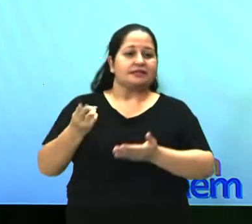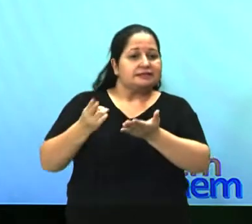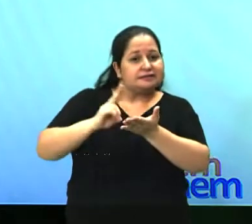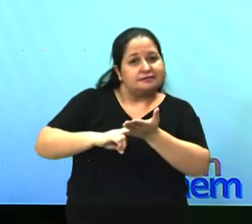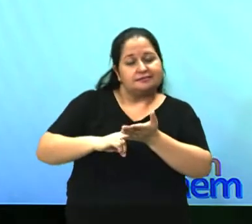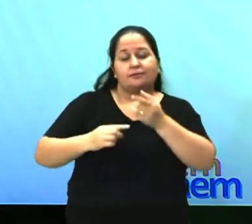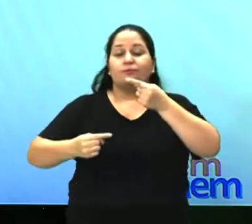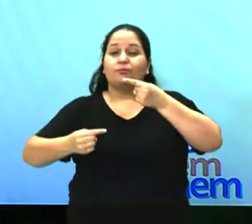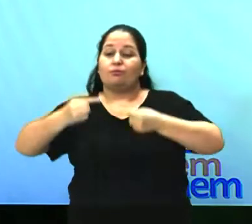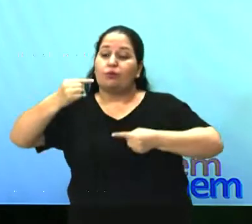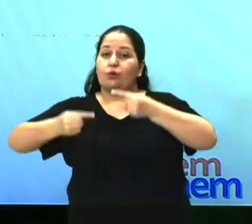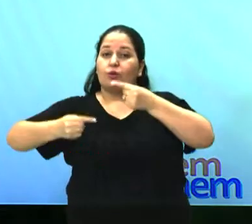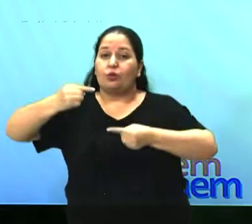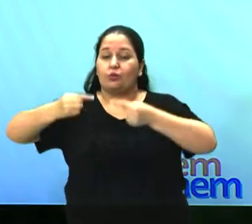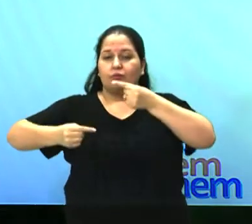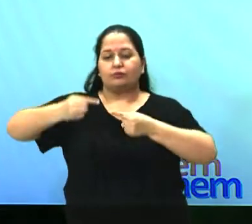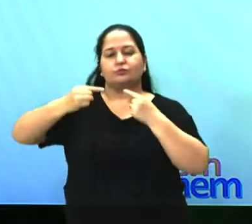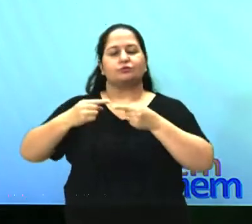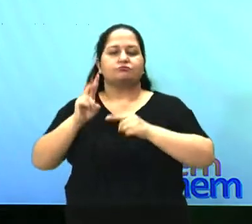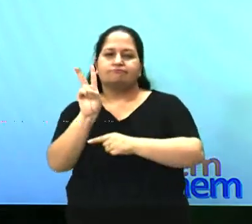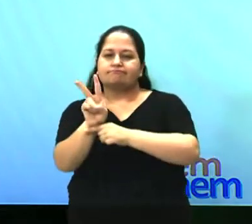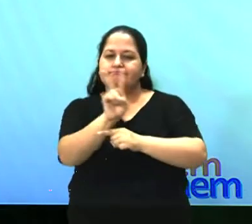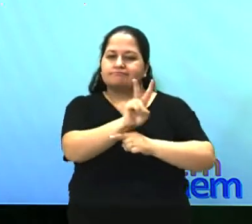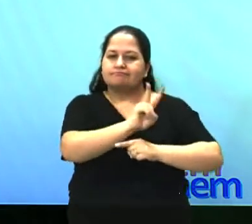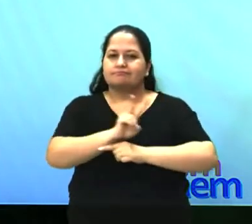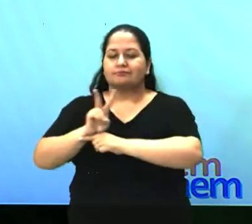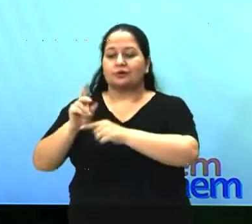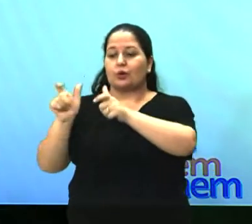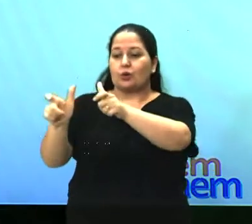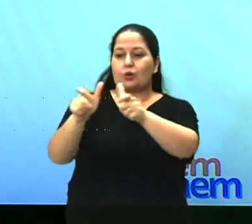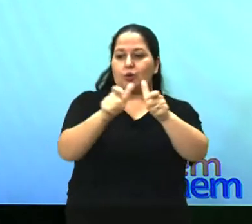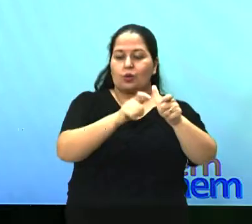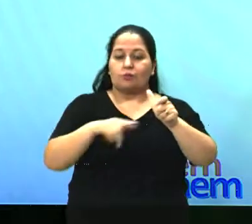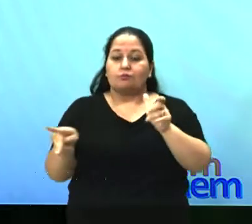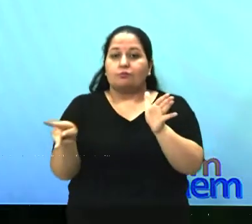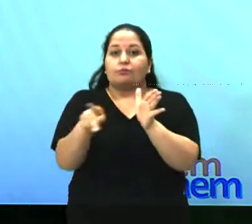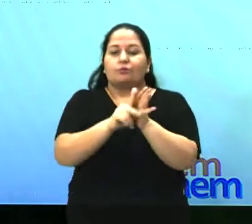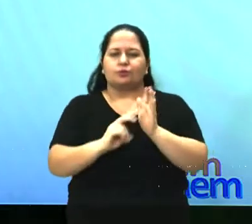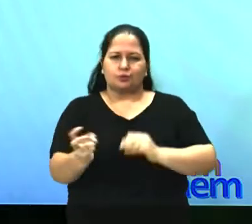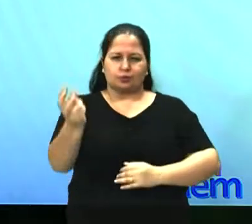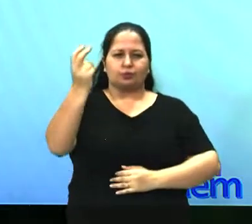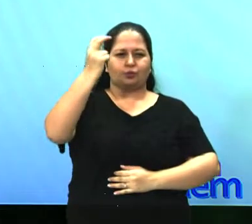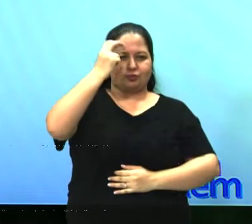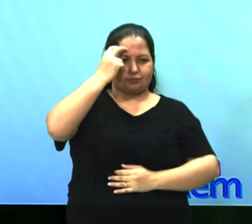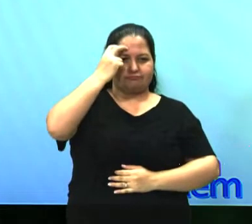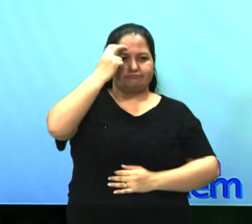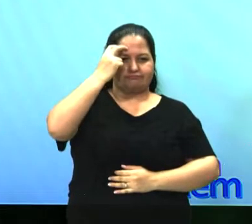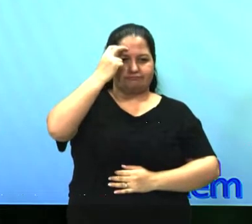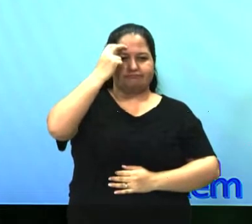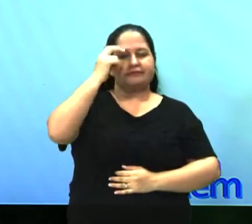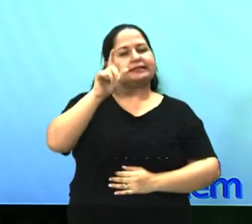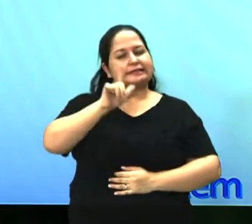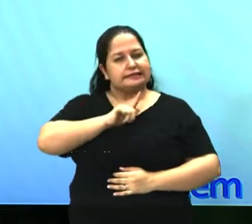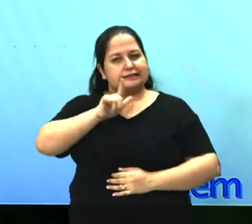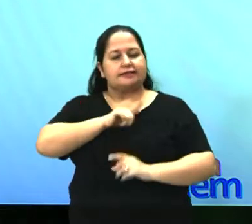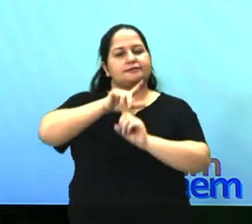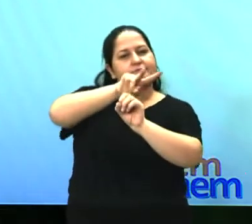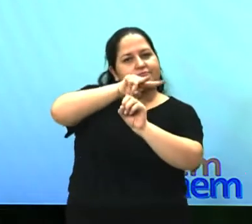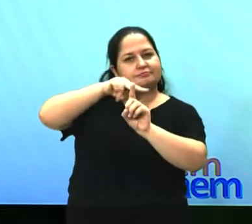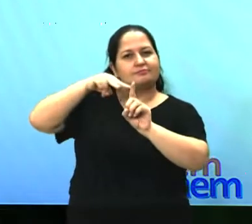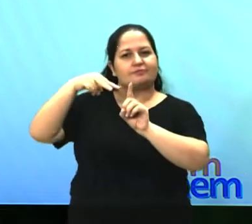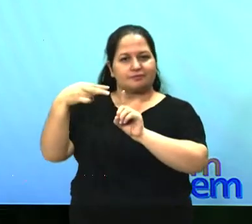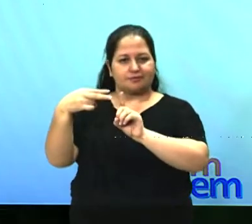-se de políticas de conservação de bens culturais, pontos de vistas diferentes sobre políticas de